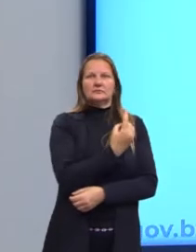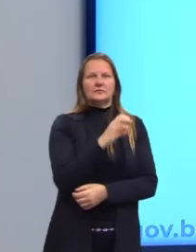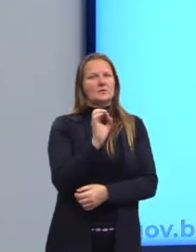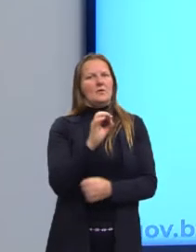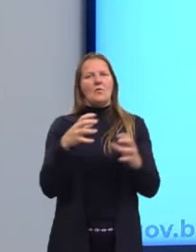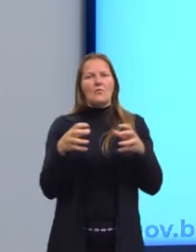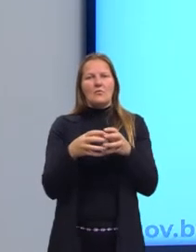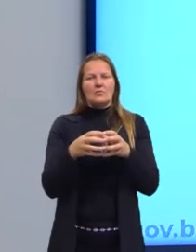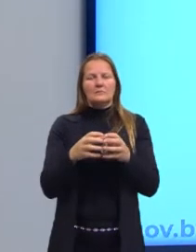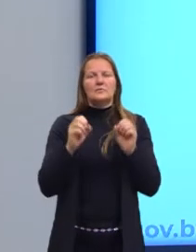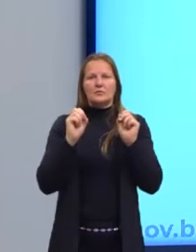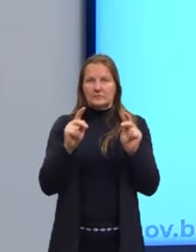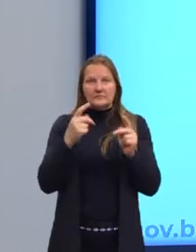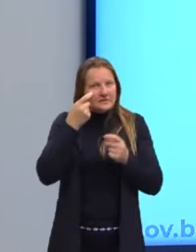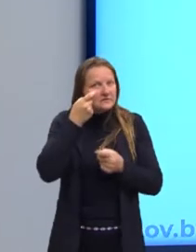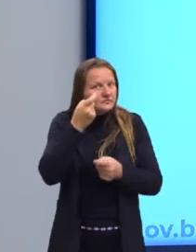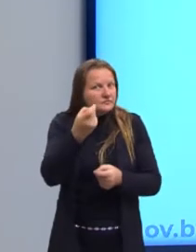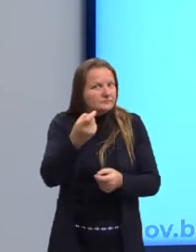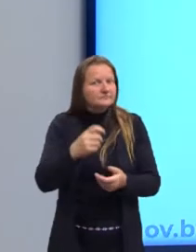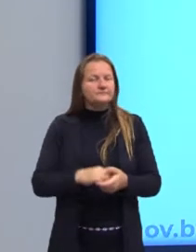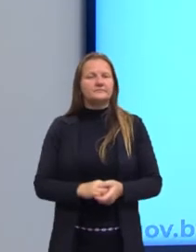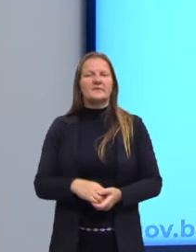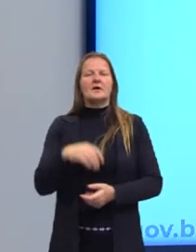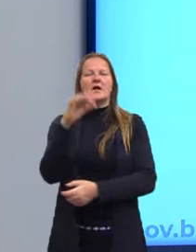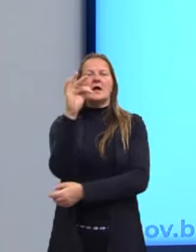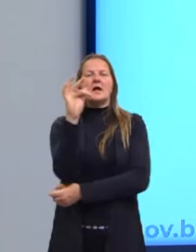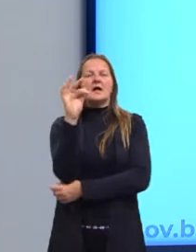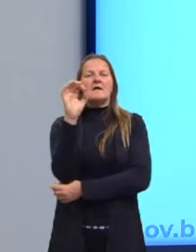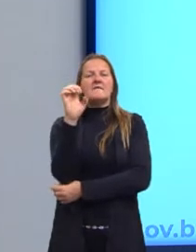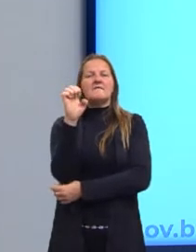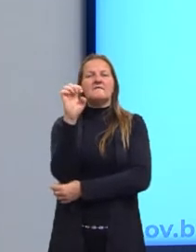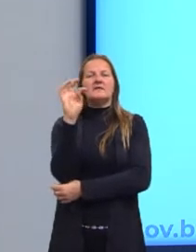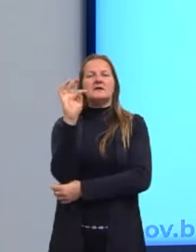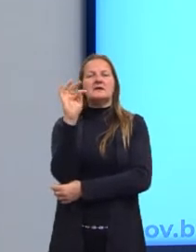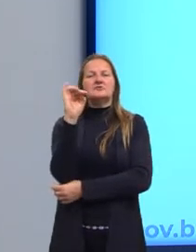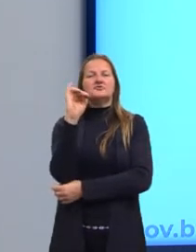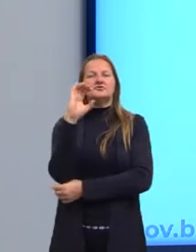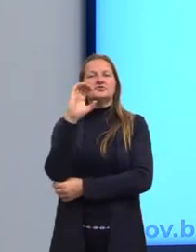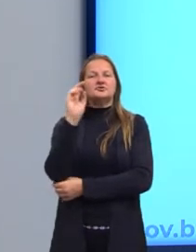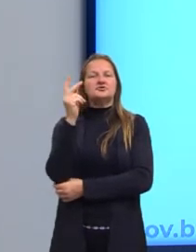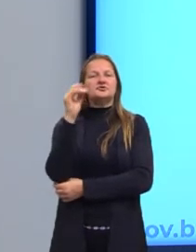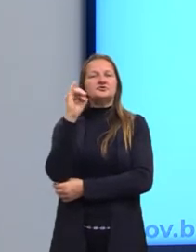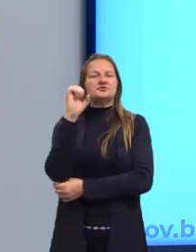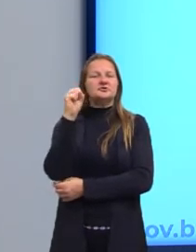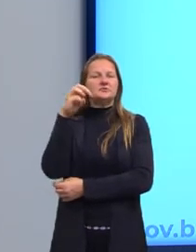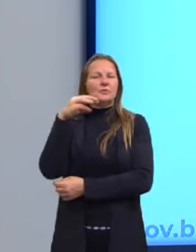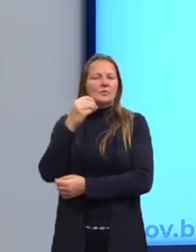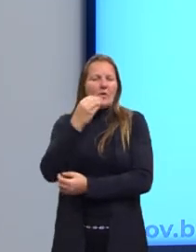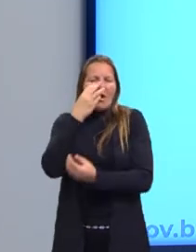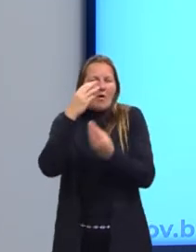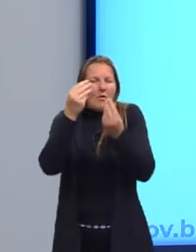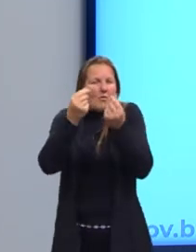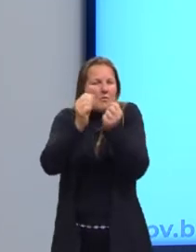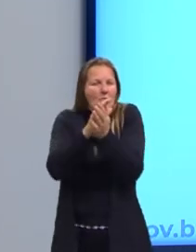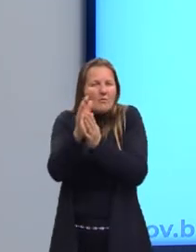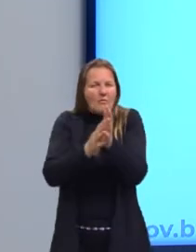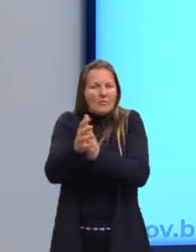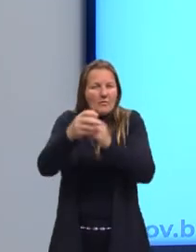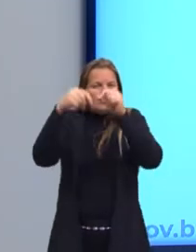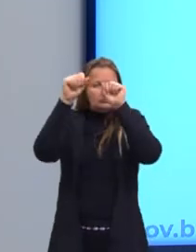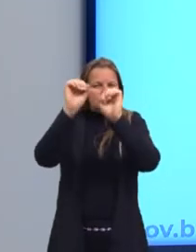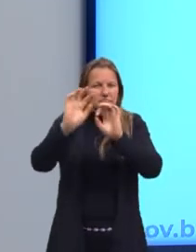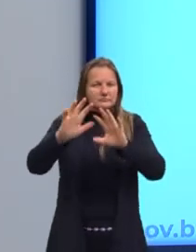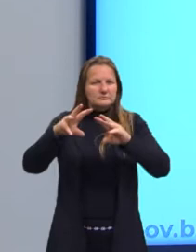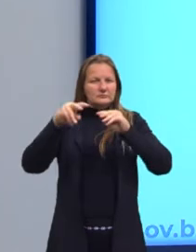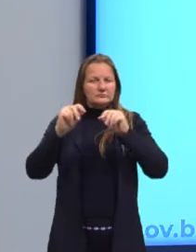Turma, isso aqui é bem interessante, né? O fetichismo da mercadoria, ela valer muito mais do que ela realmente é, né? Muito mais